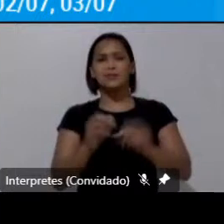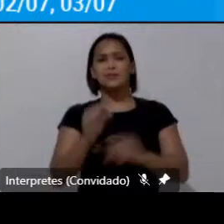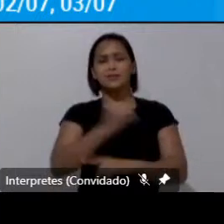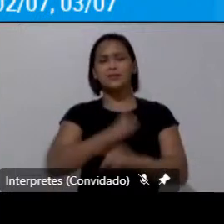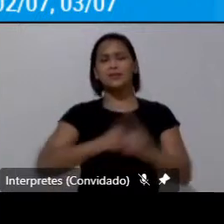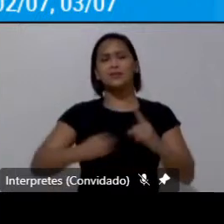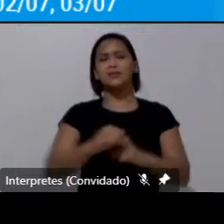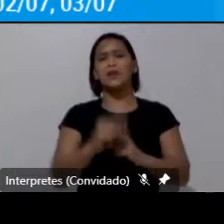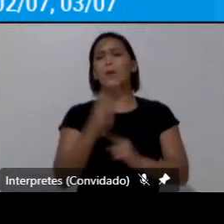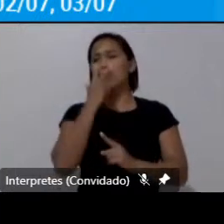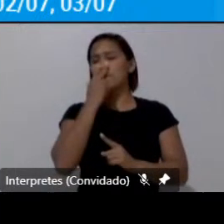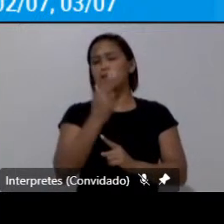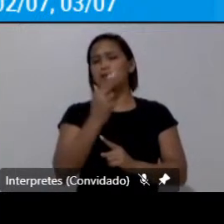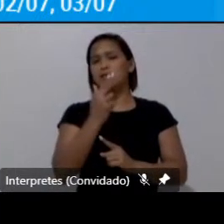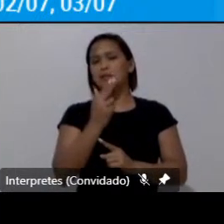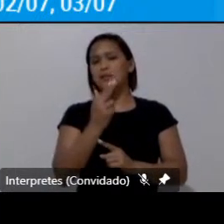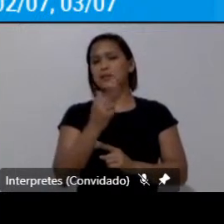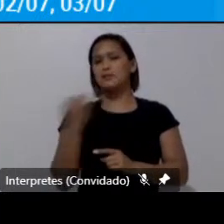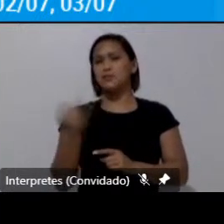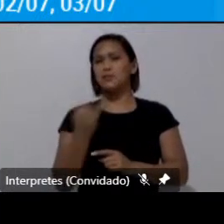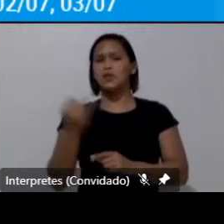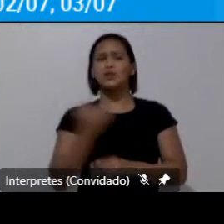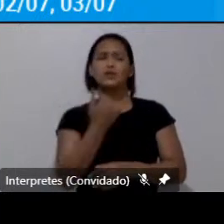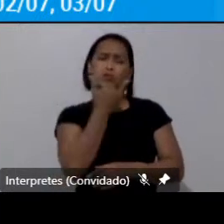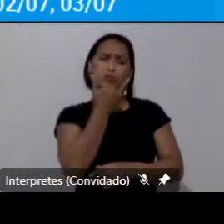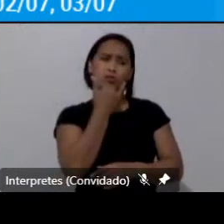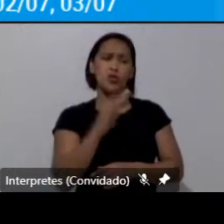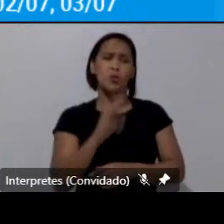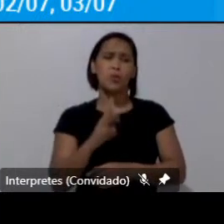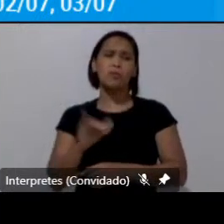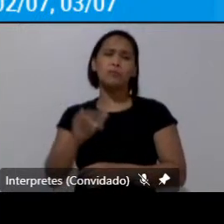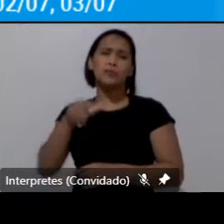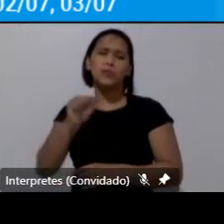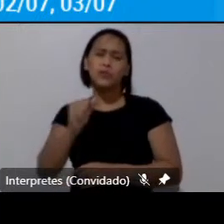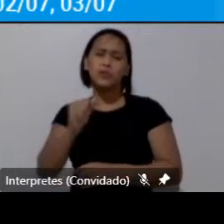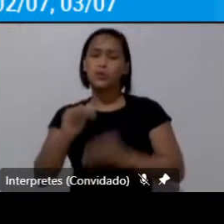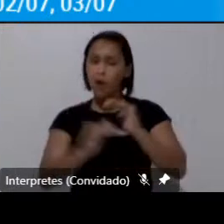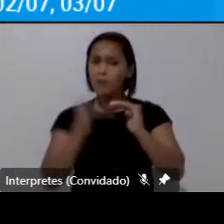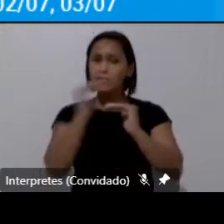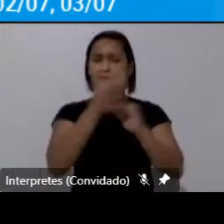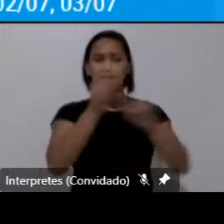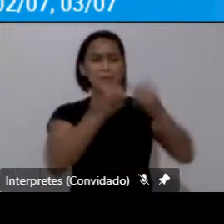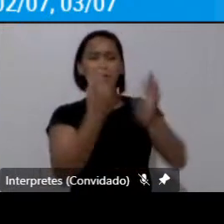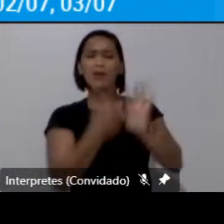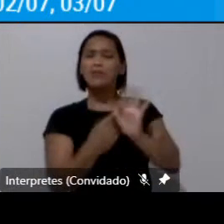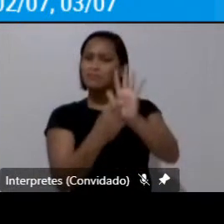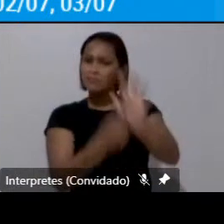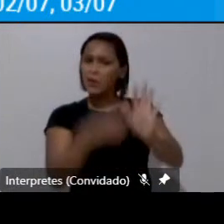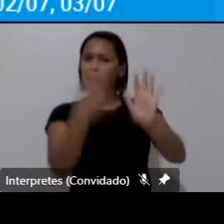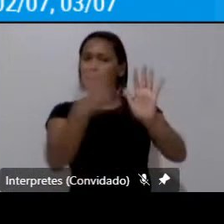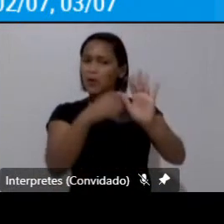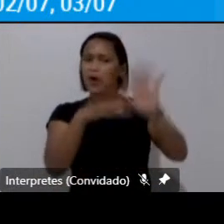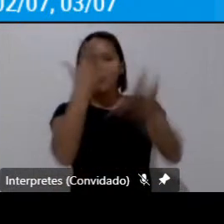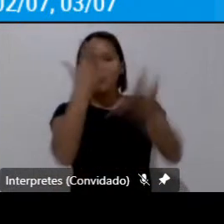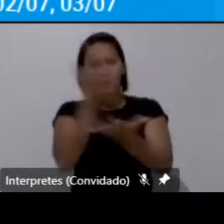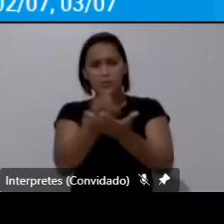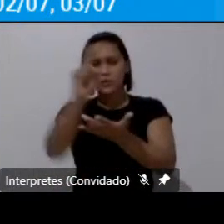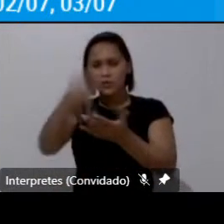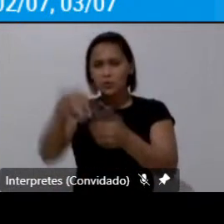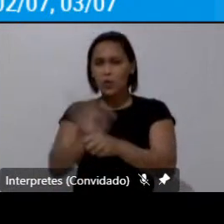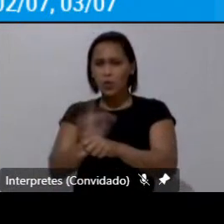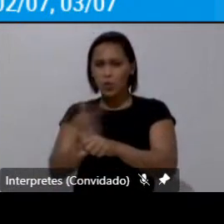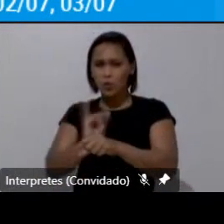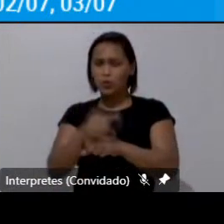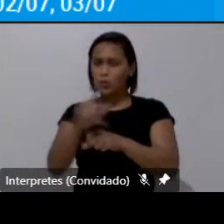me parece fundamental desculpa desculpa Bruno avancei mas olha essa apresentação pode ficar disponível aí para